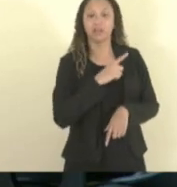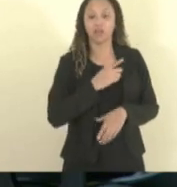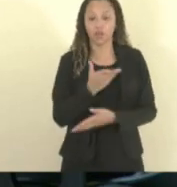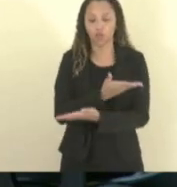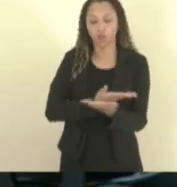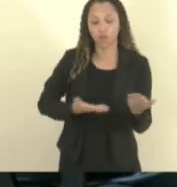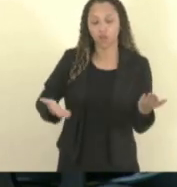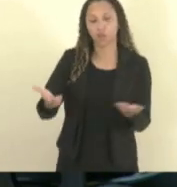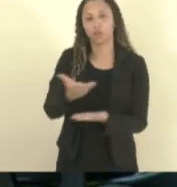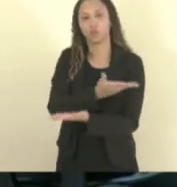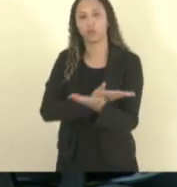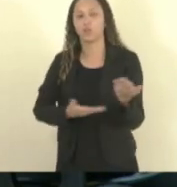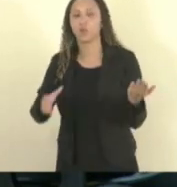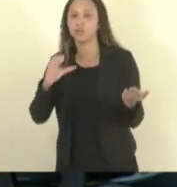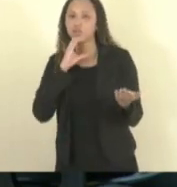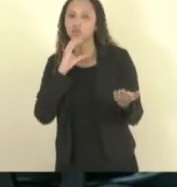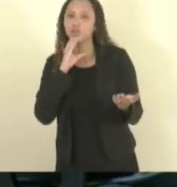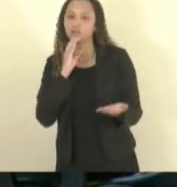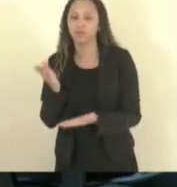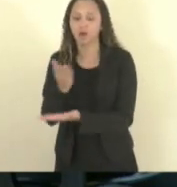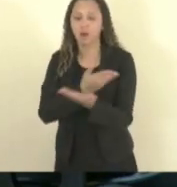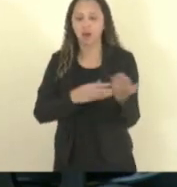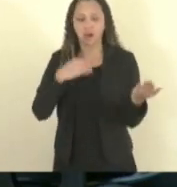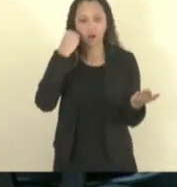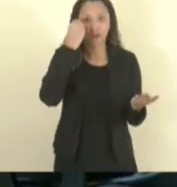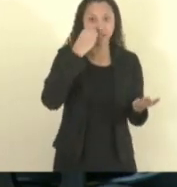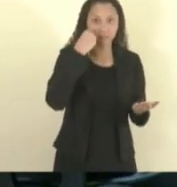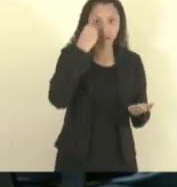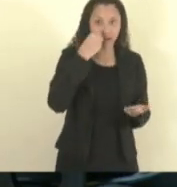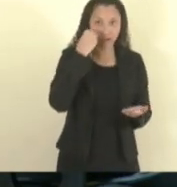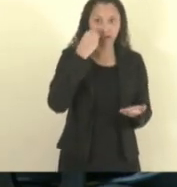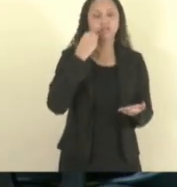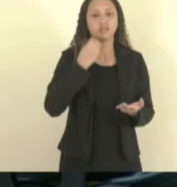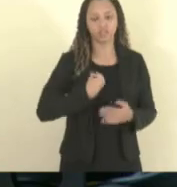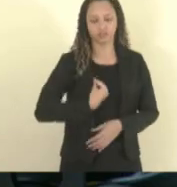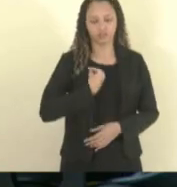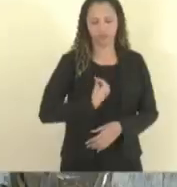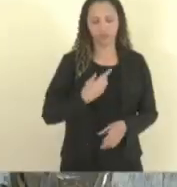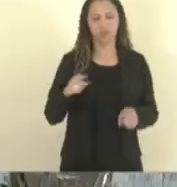conhecimentos entre o ambiente de vida e o trabalho escolar.